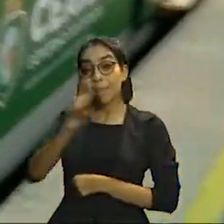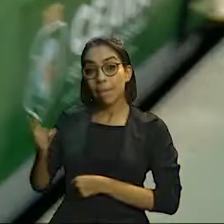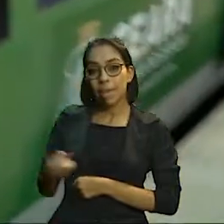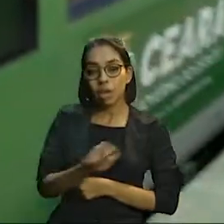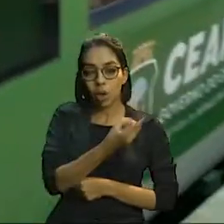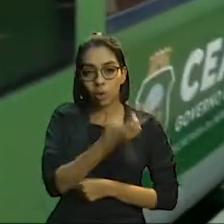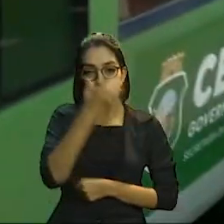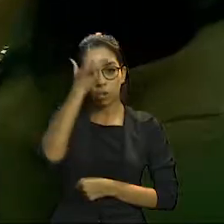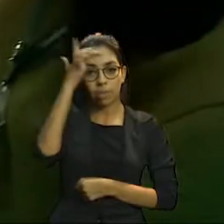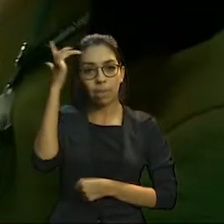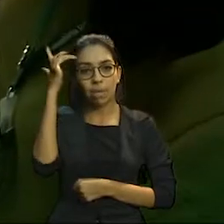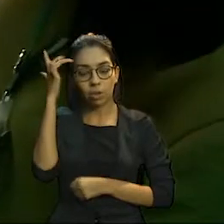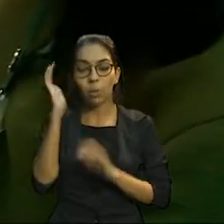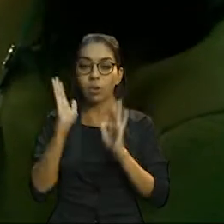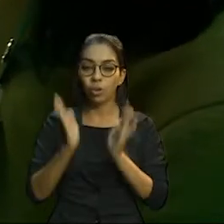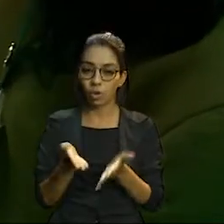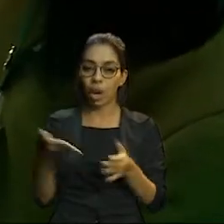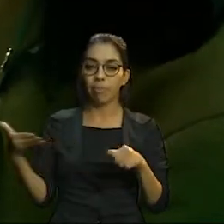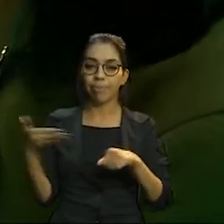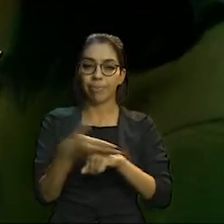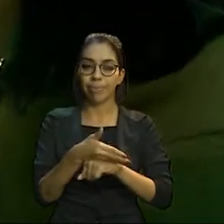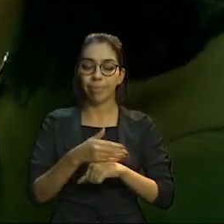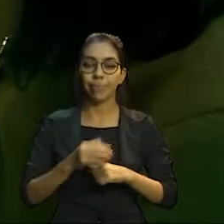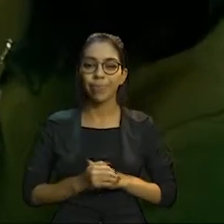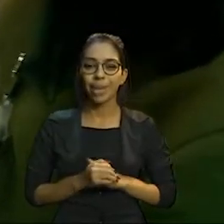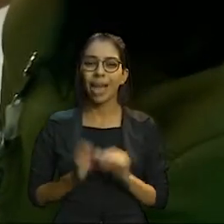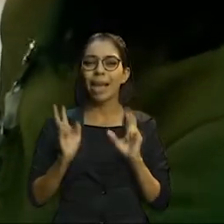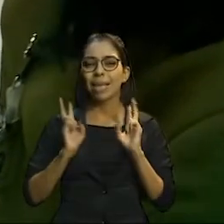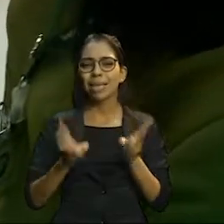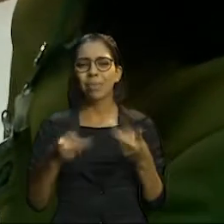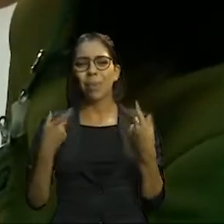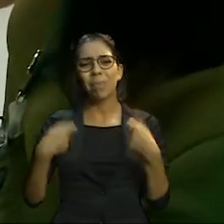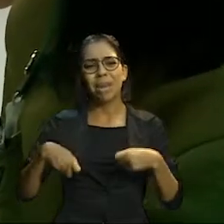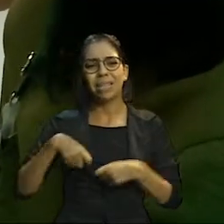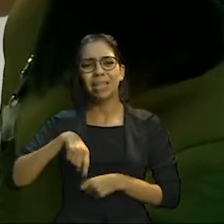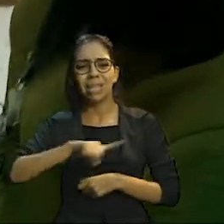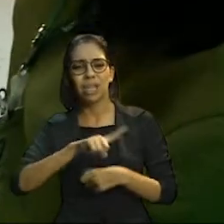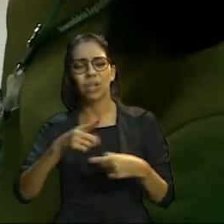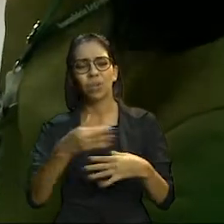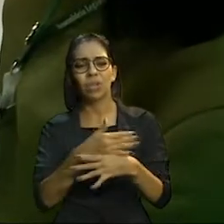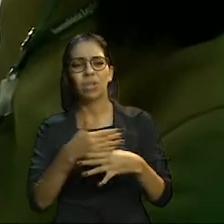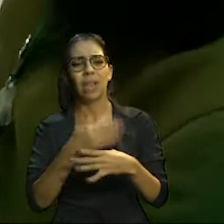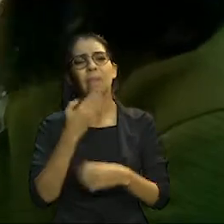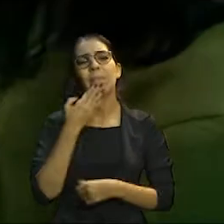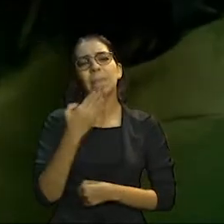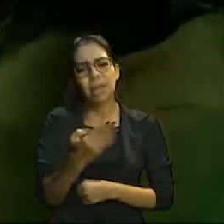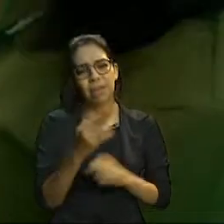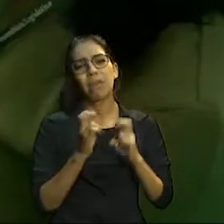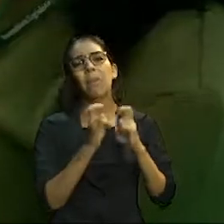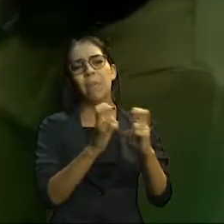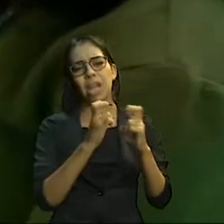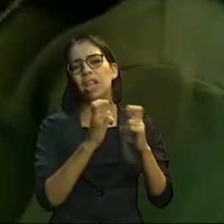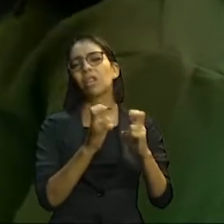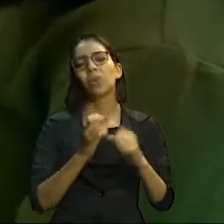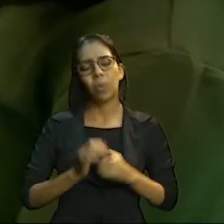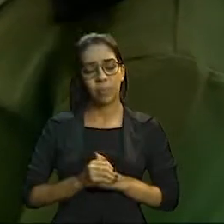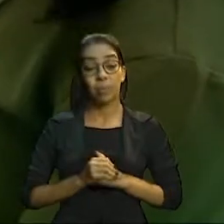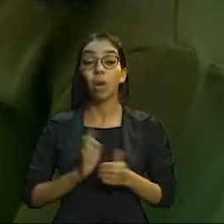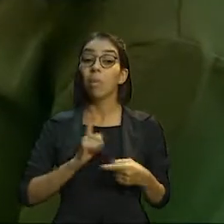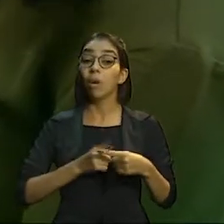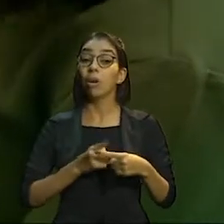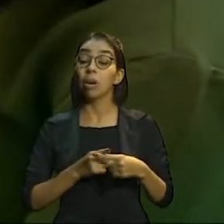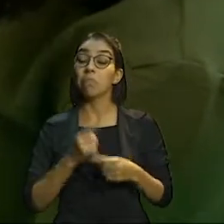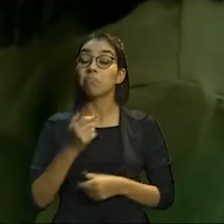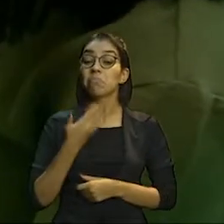transportados. Sempre que eu tenho que vir resolver alguma coisa no centro, eu prefiro vir de metrô do que vir de carro. Pelo trânsito,